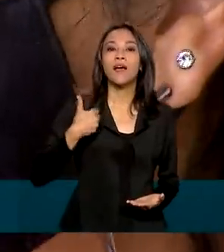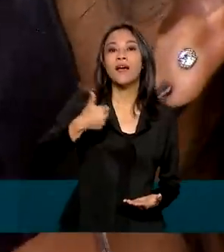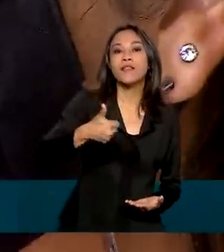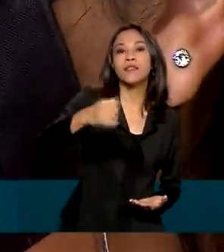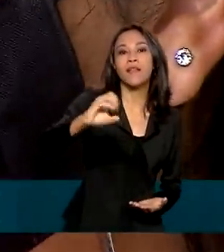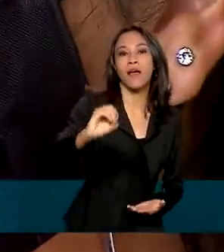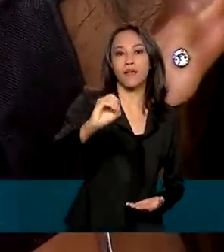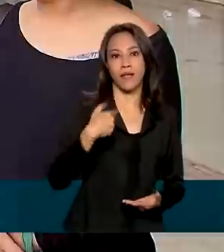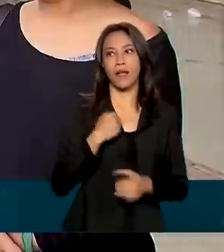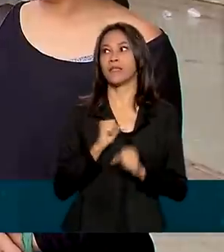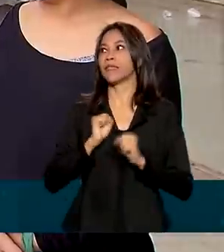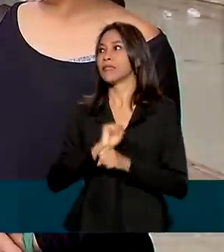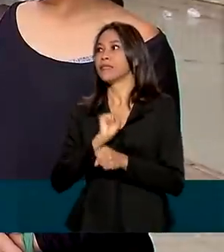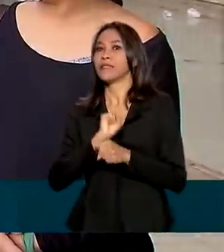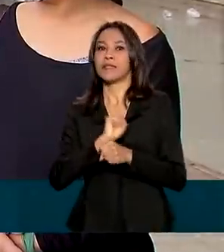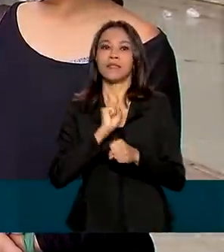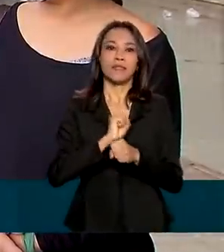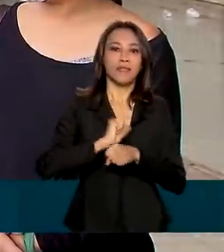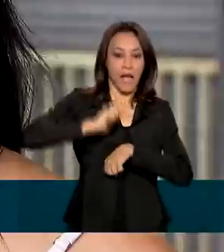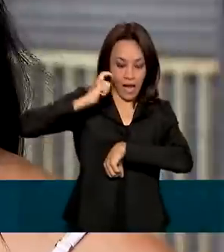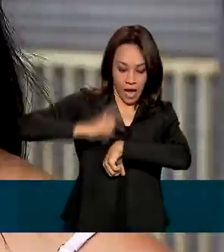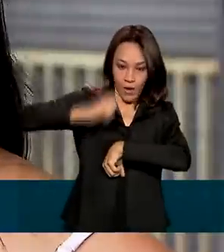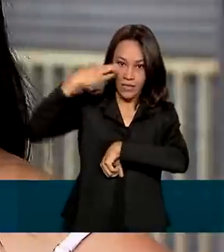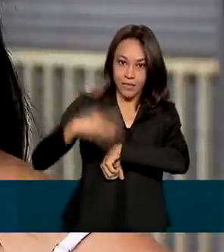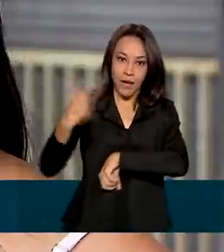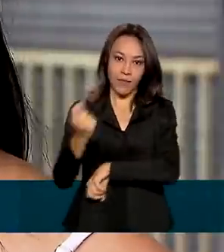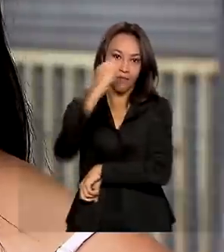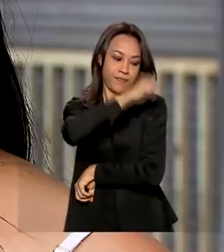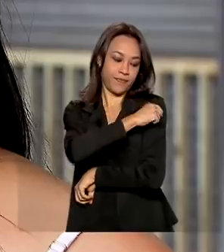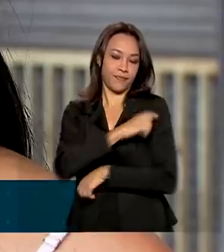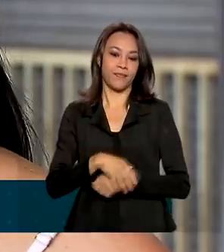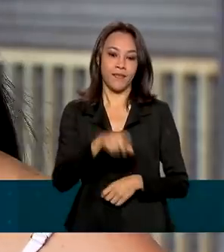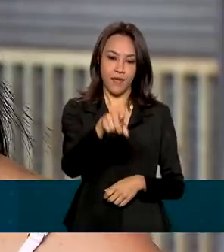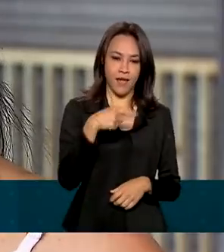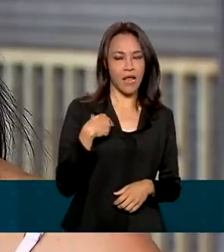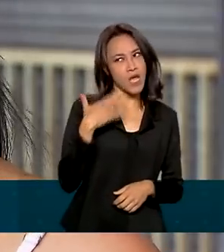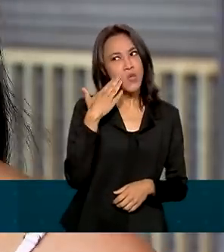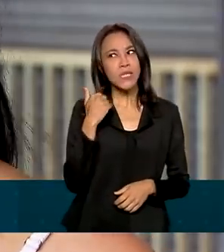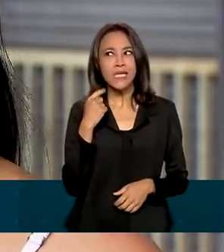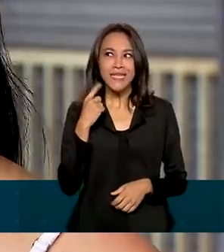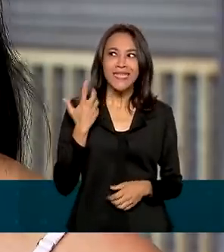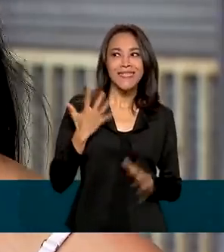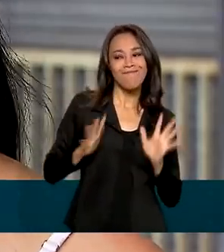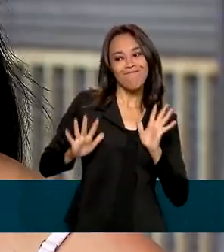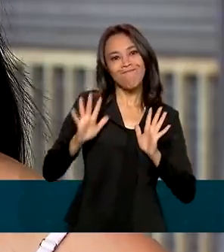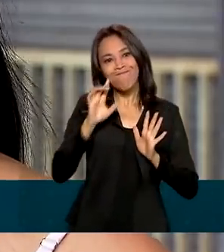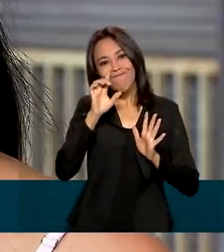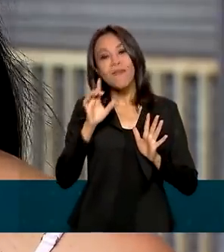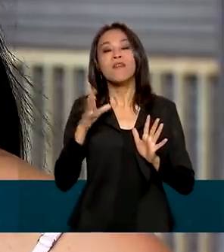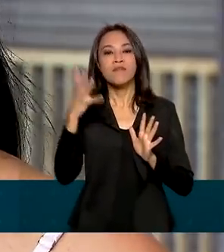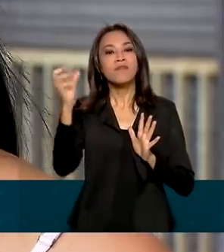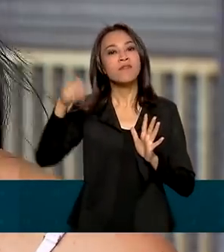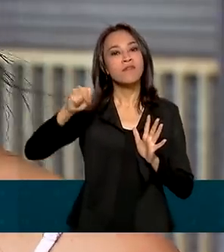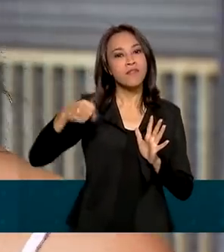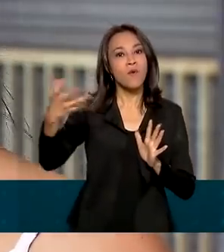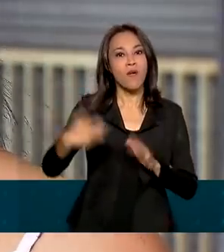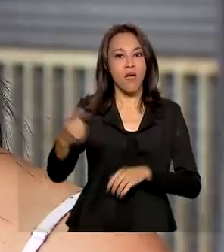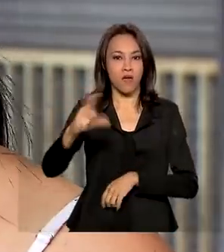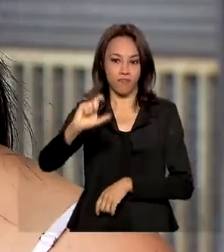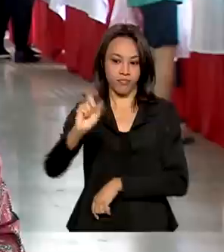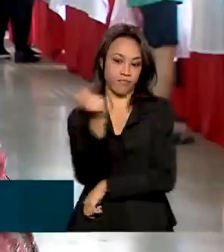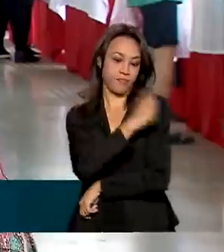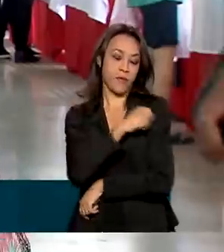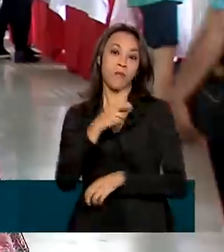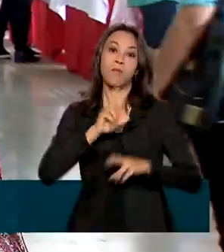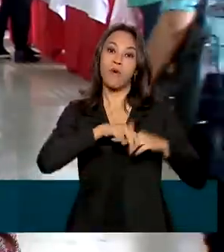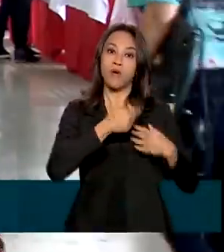A mãe aguarda ansiosa a vez da filha. É um risco ainda. Então eu quero sim imunizar ela, por causa dos meus pais